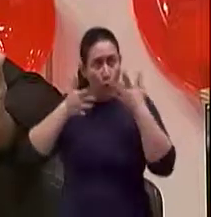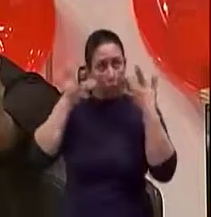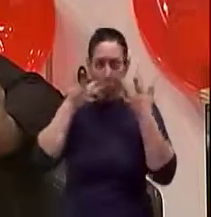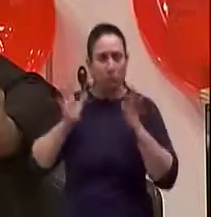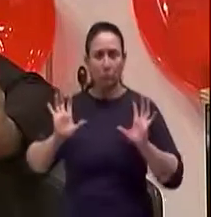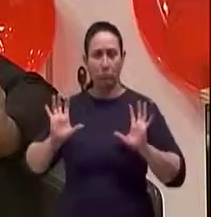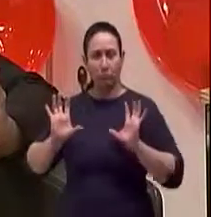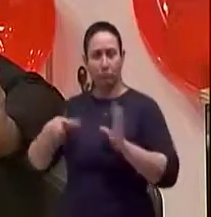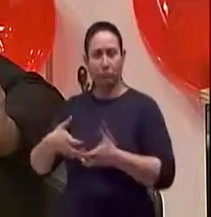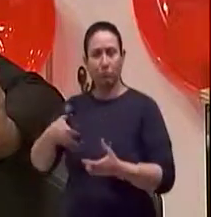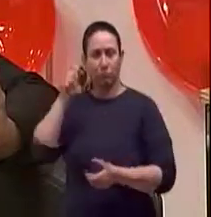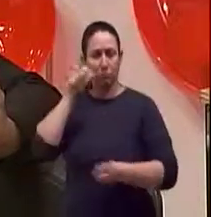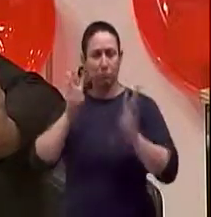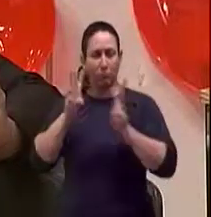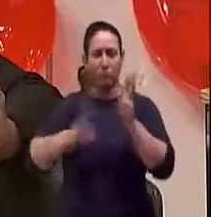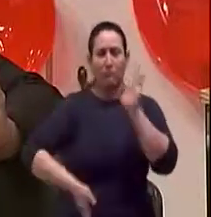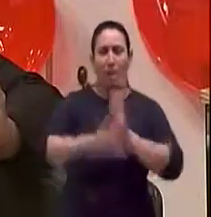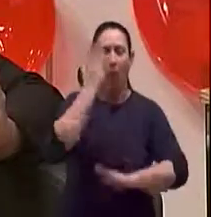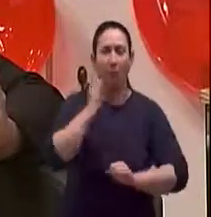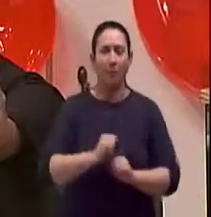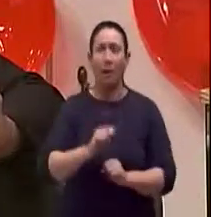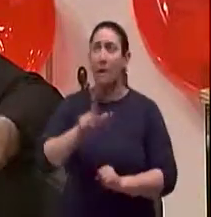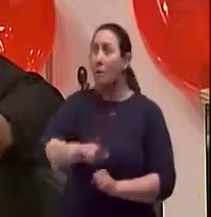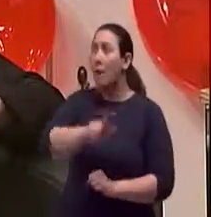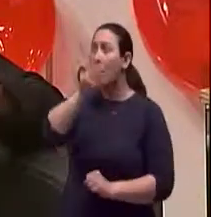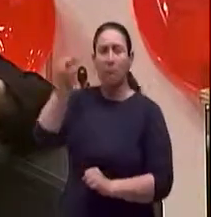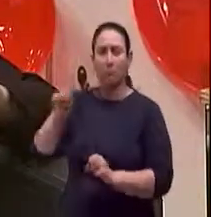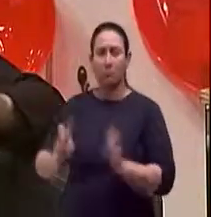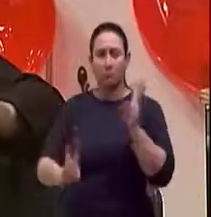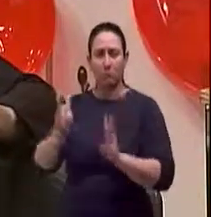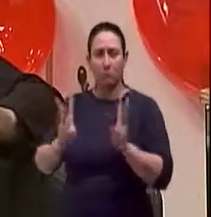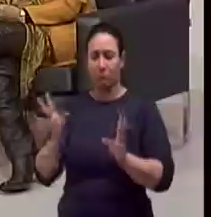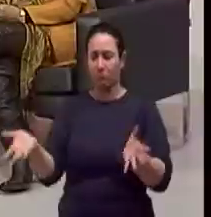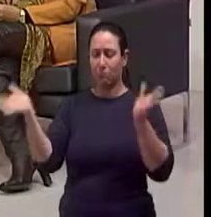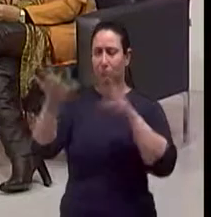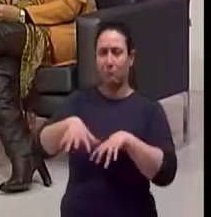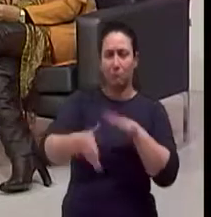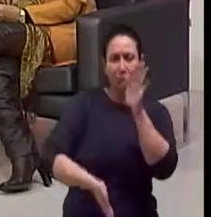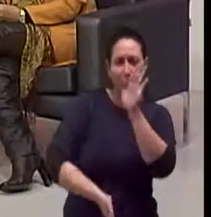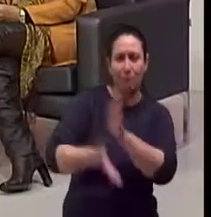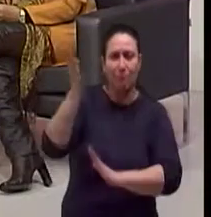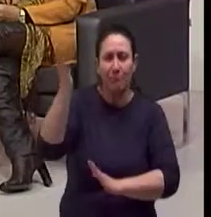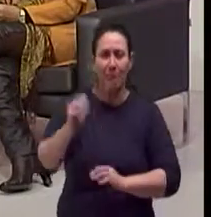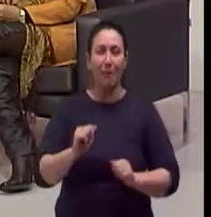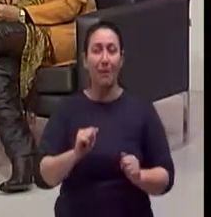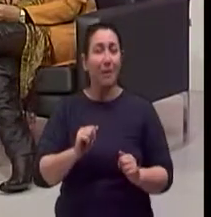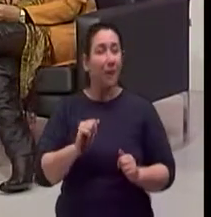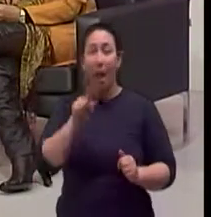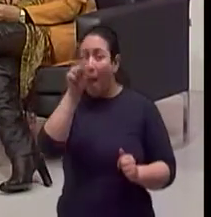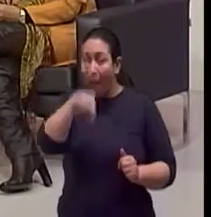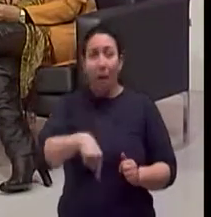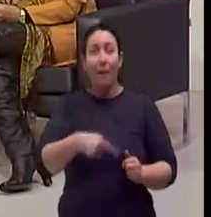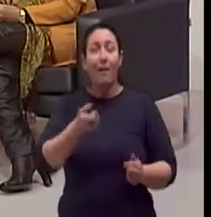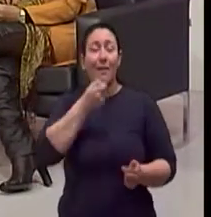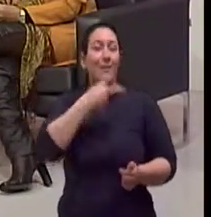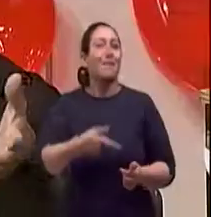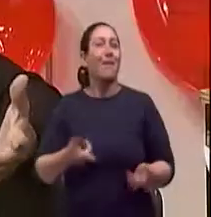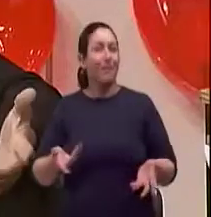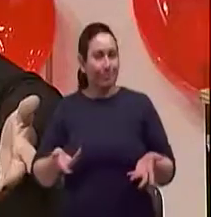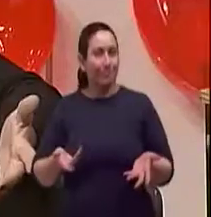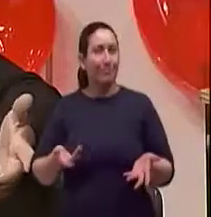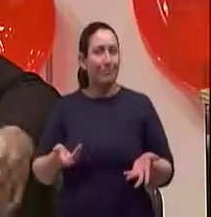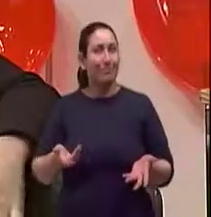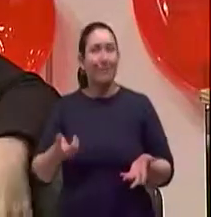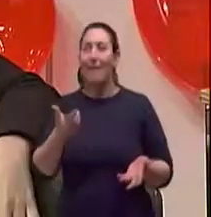vamos pra gramado, e a gente pega todas as gurias e a gente vai simbora. E aí ela diz, é uma farra, Luciana. Então assim,